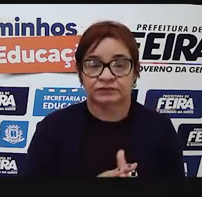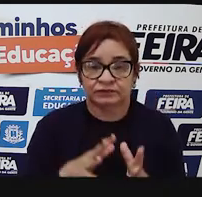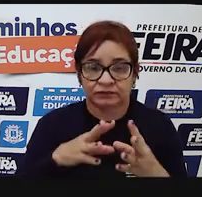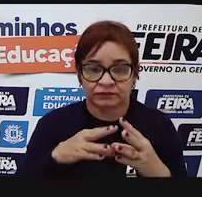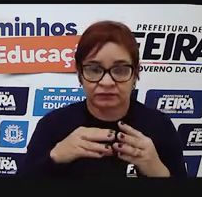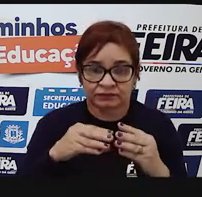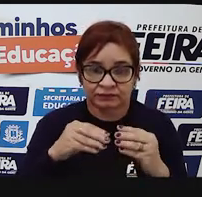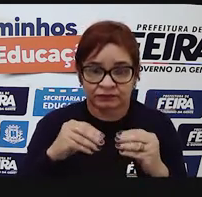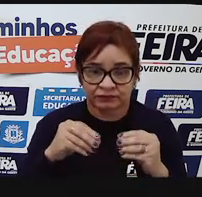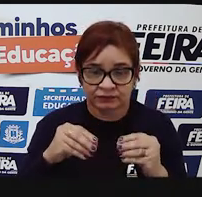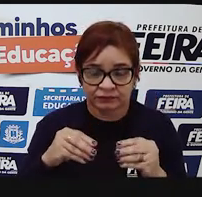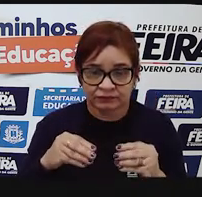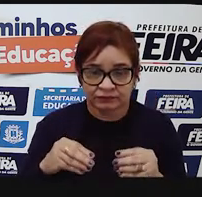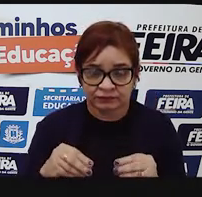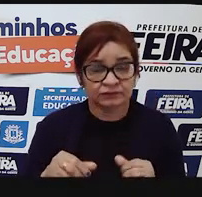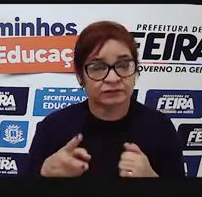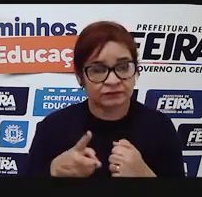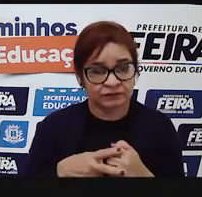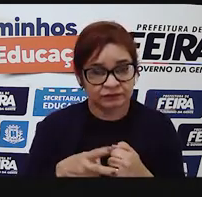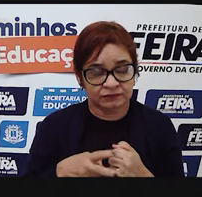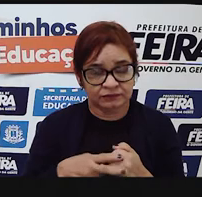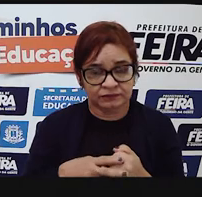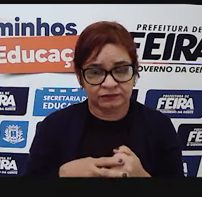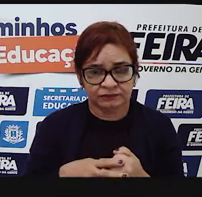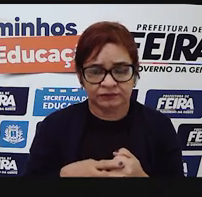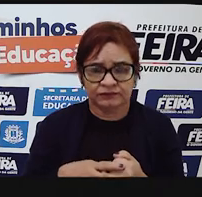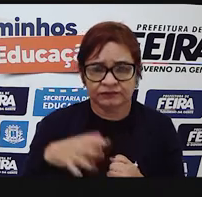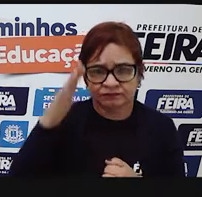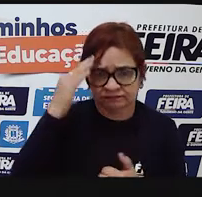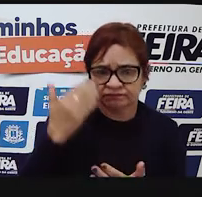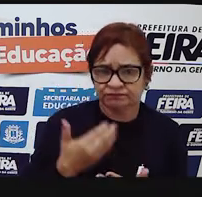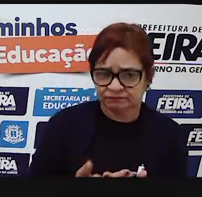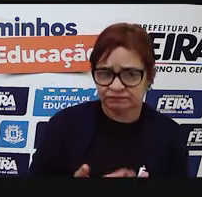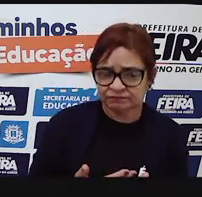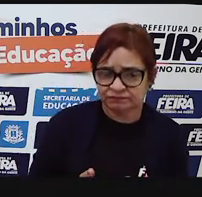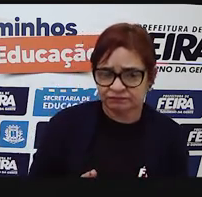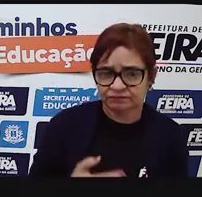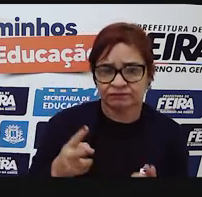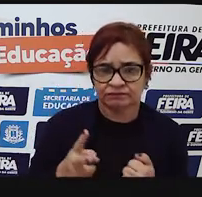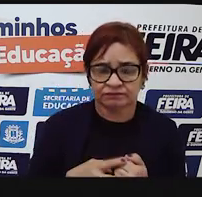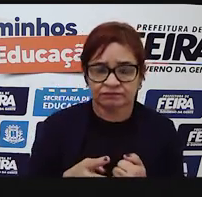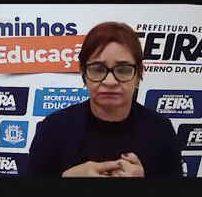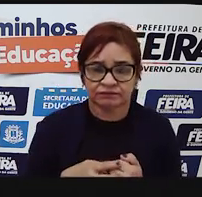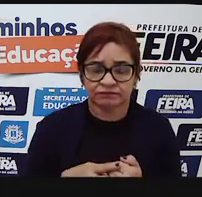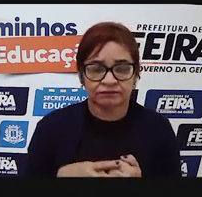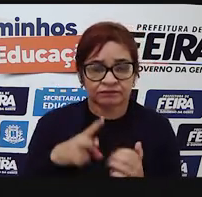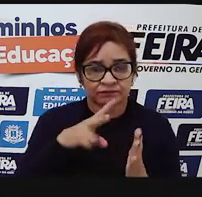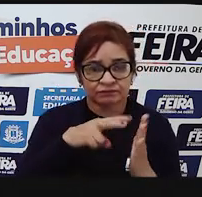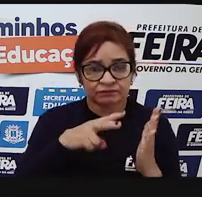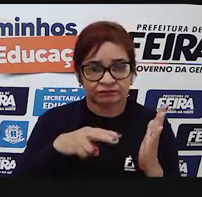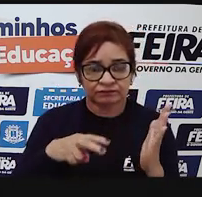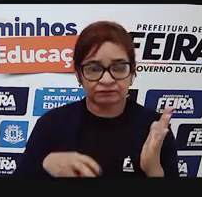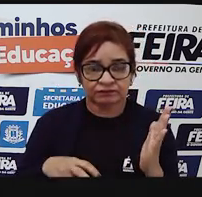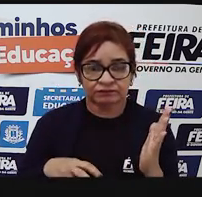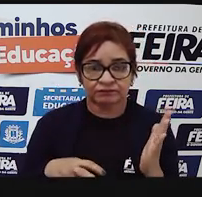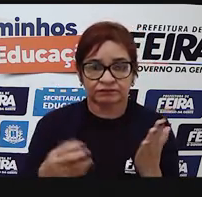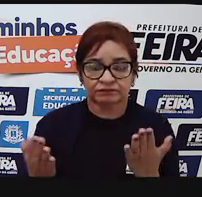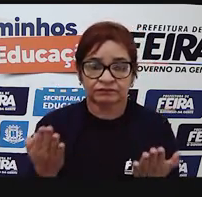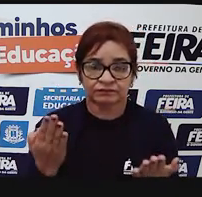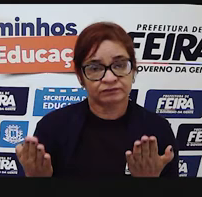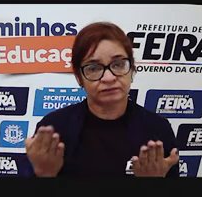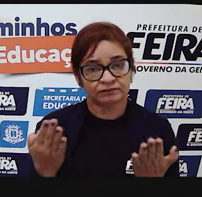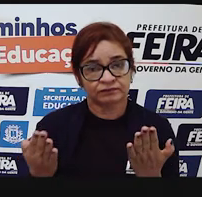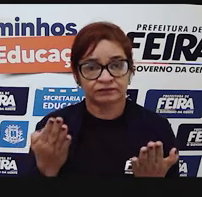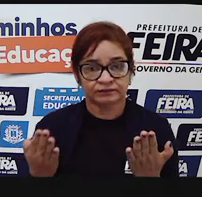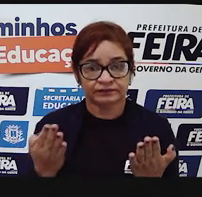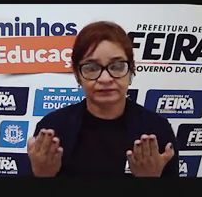Você derrete. Você tem certeza que quer conjugar este verbo? Então, a gente pode fazer uma análise relacionando essa